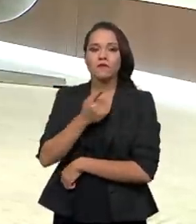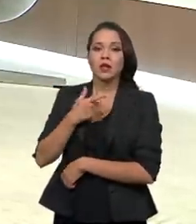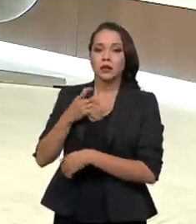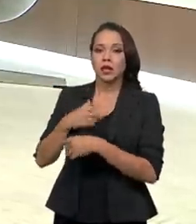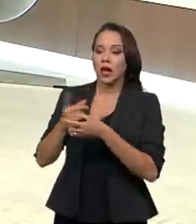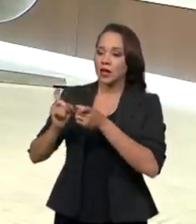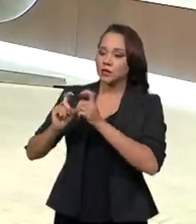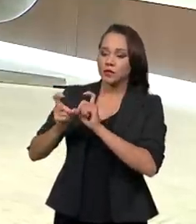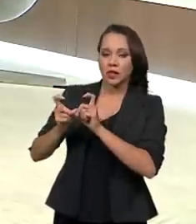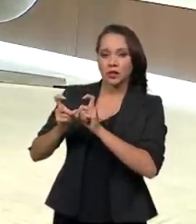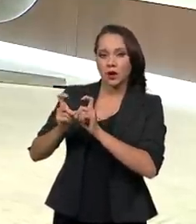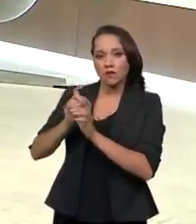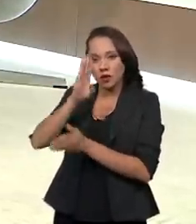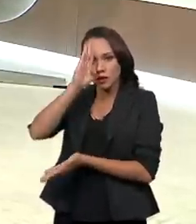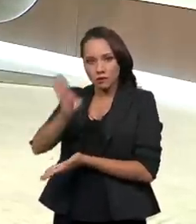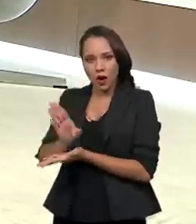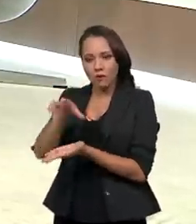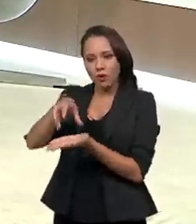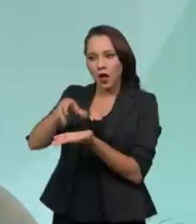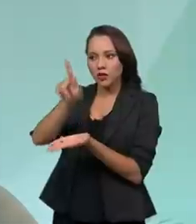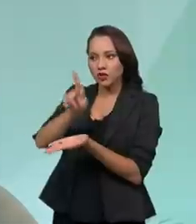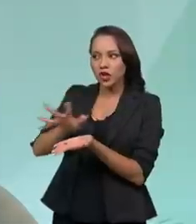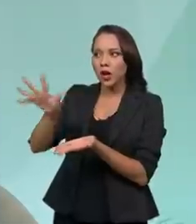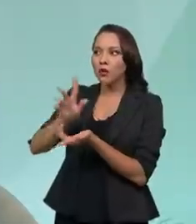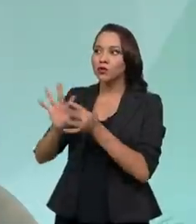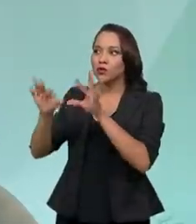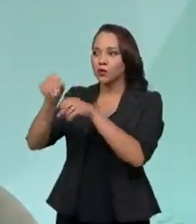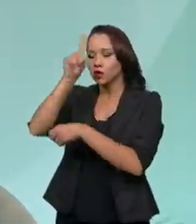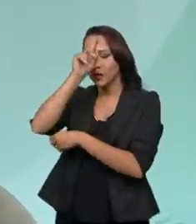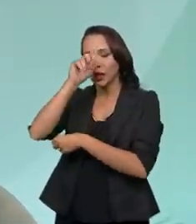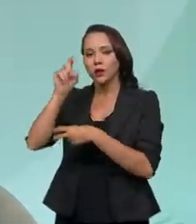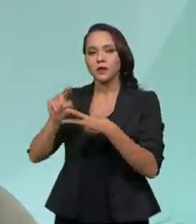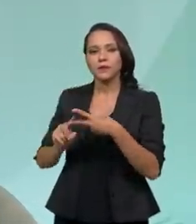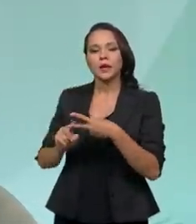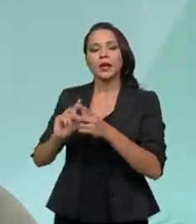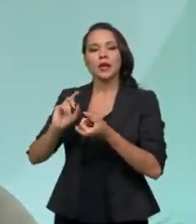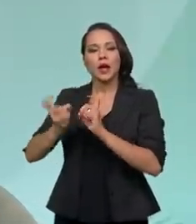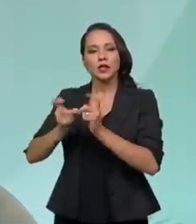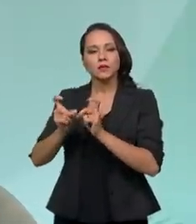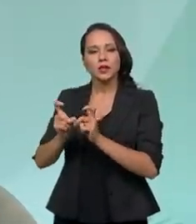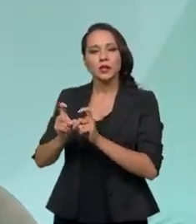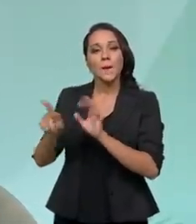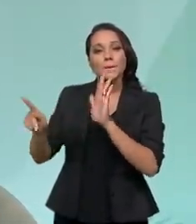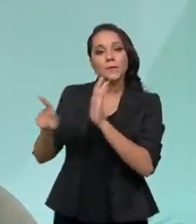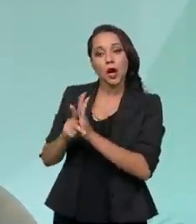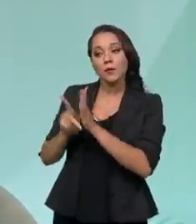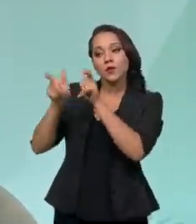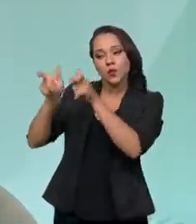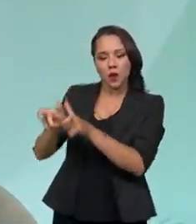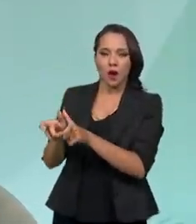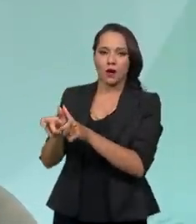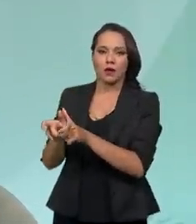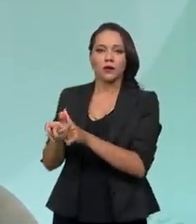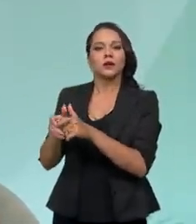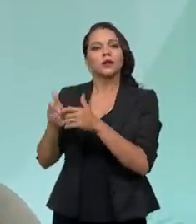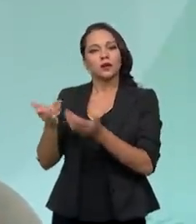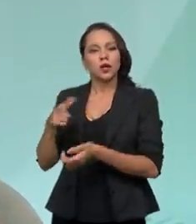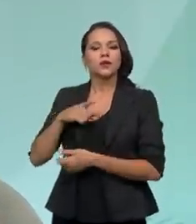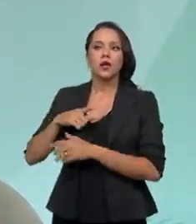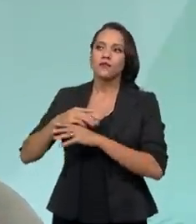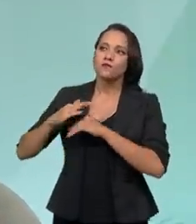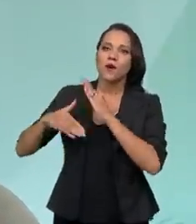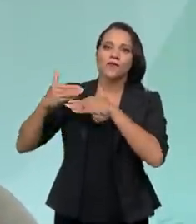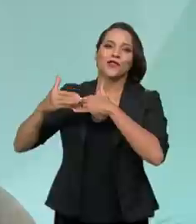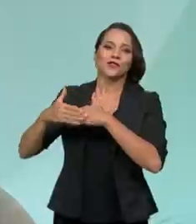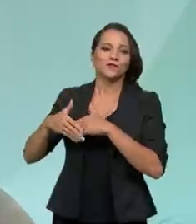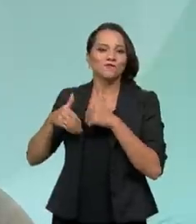administração central fazendo uma administração geral dos hospitais e as administrações próprias dos locais. Então, nós tivemos um avanço